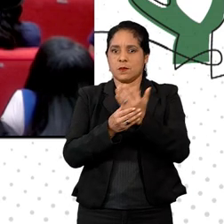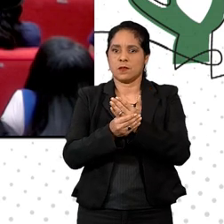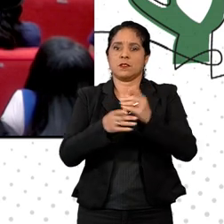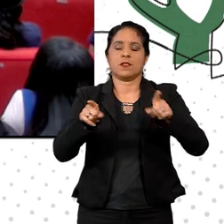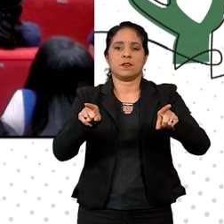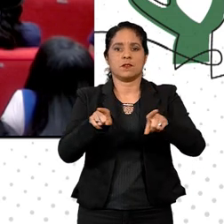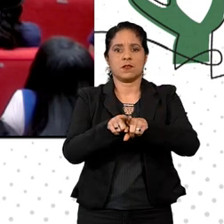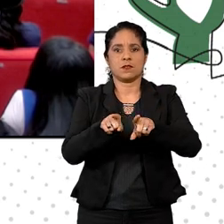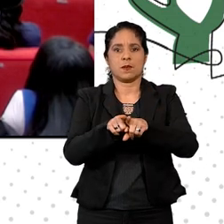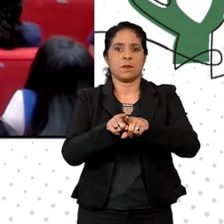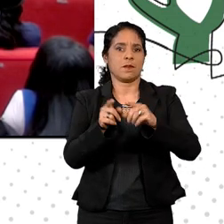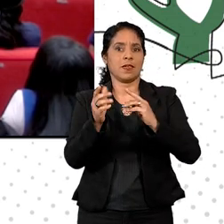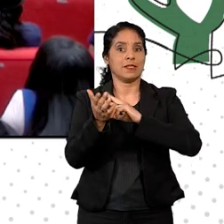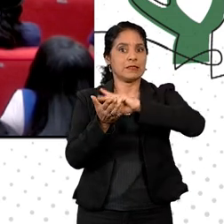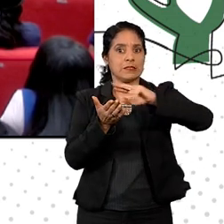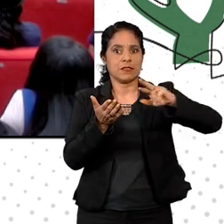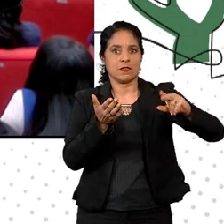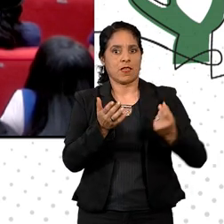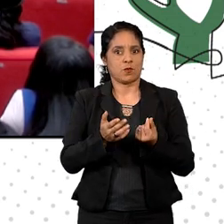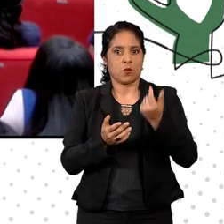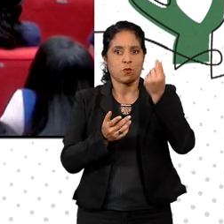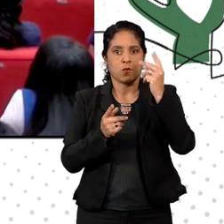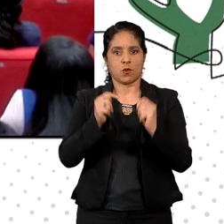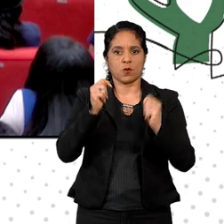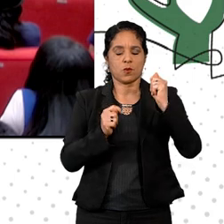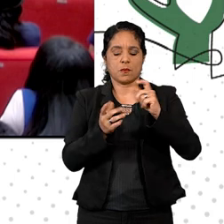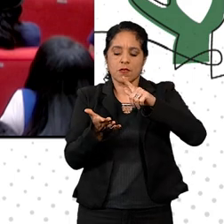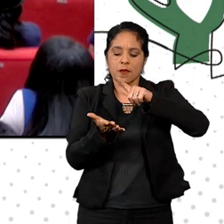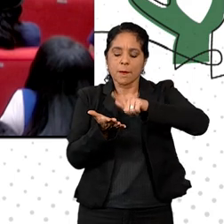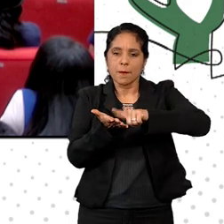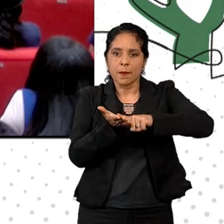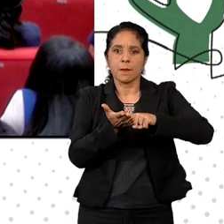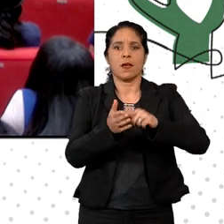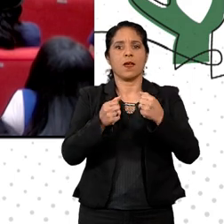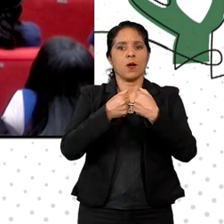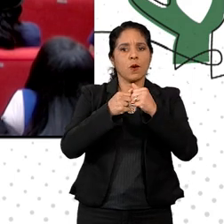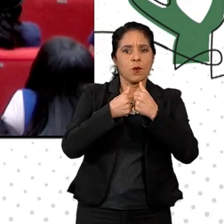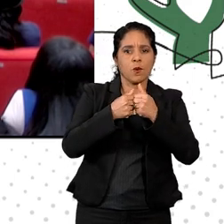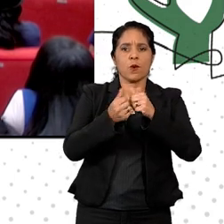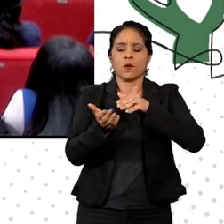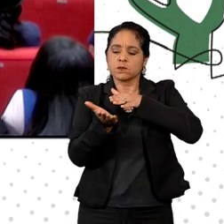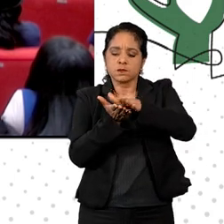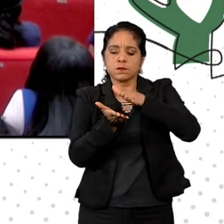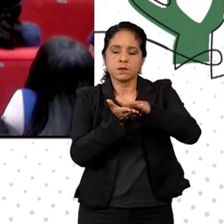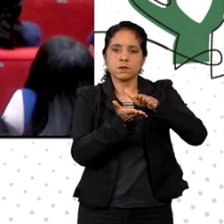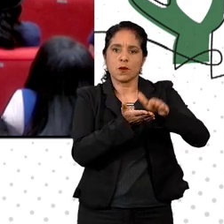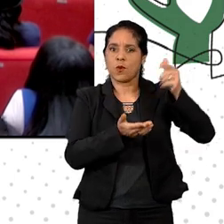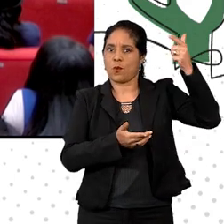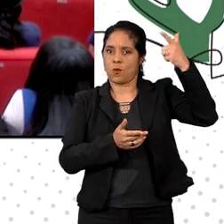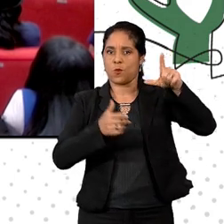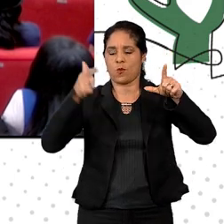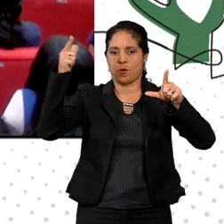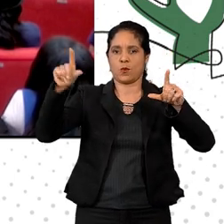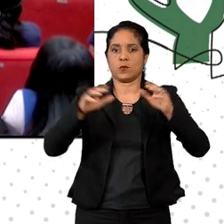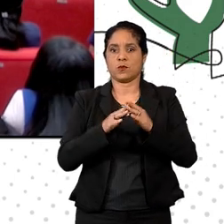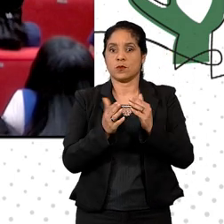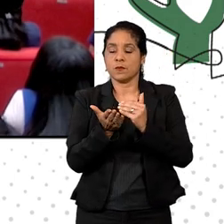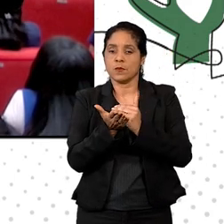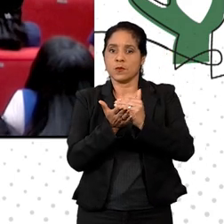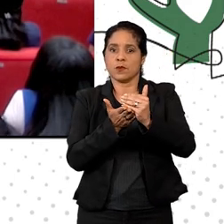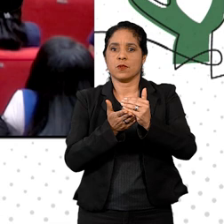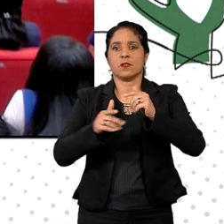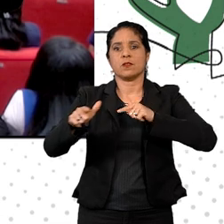proporcionar elevar economia de recursos como papel, transporte, impressão, entre outros. Do início das